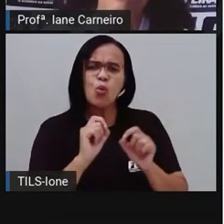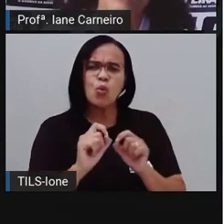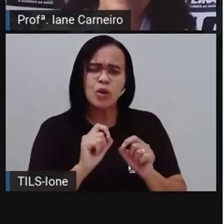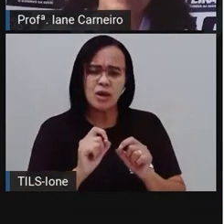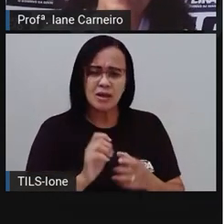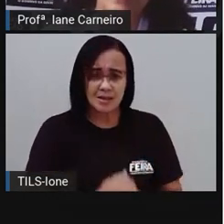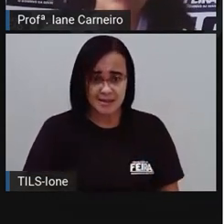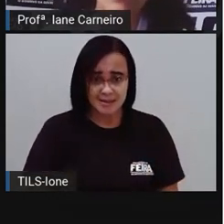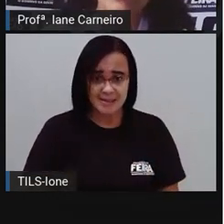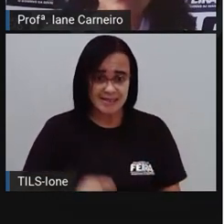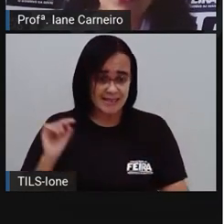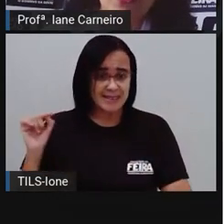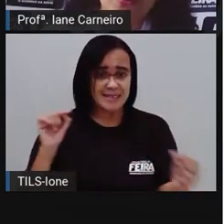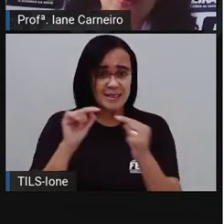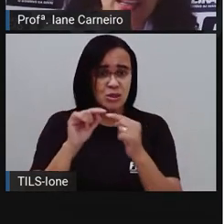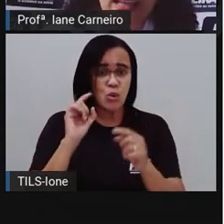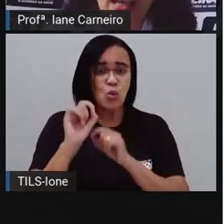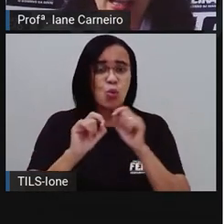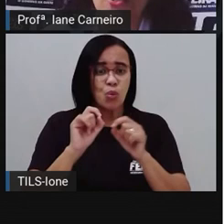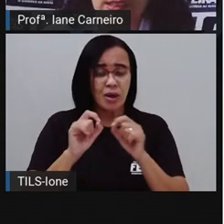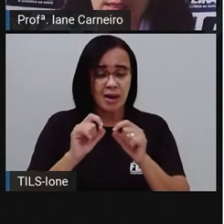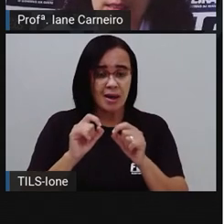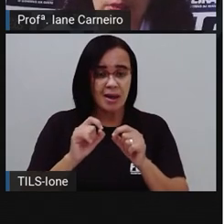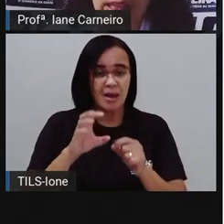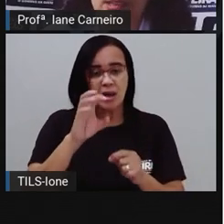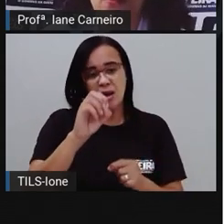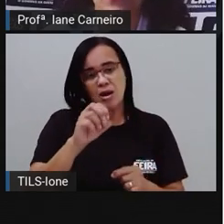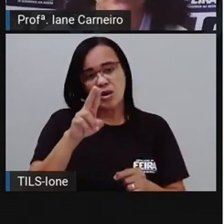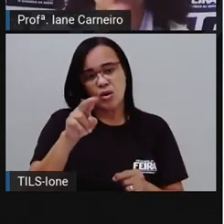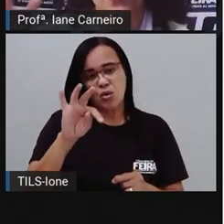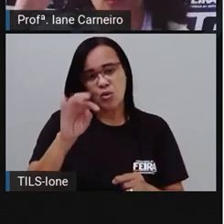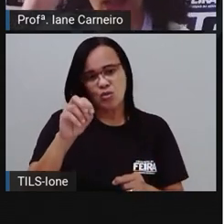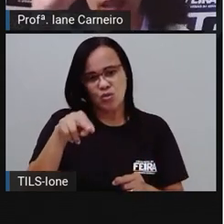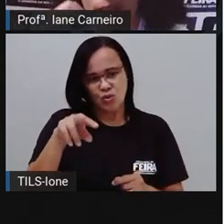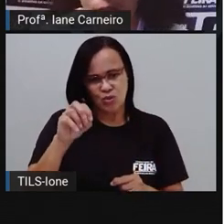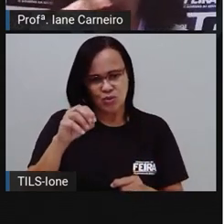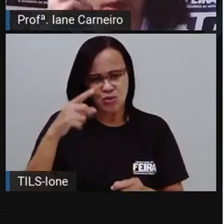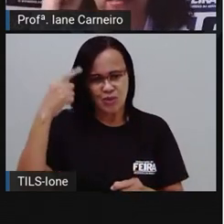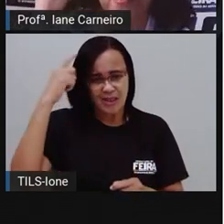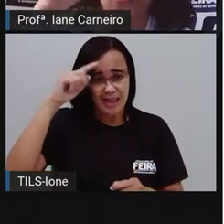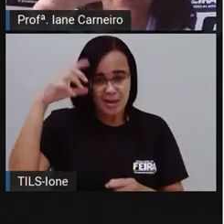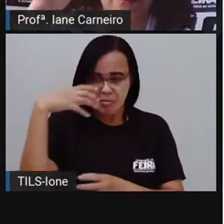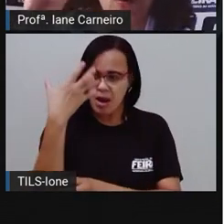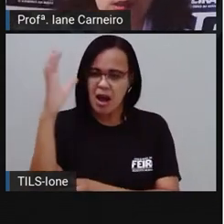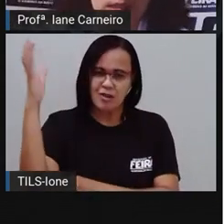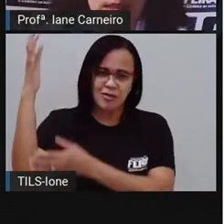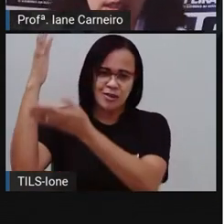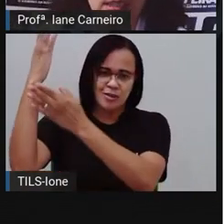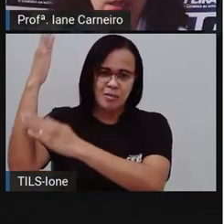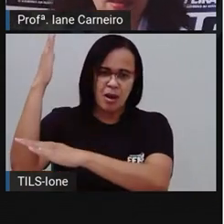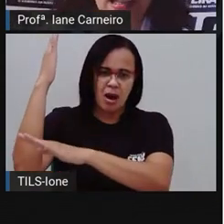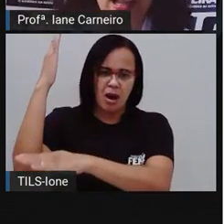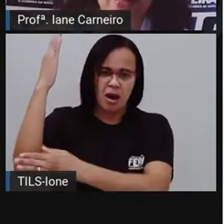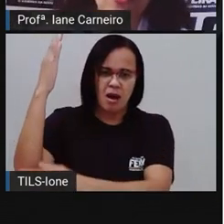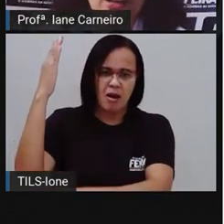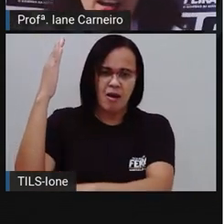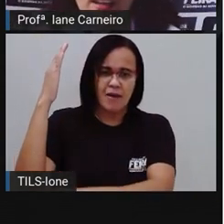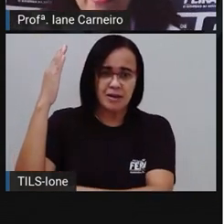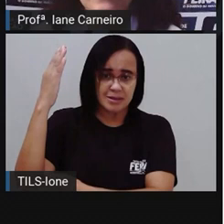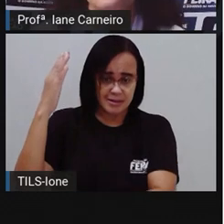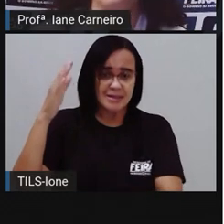Ó, representa o outono, né? Que é aquela estação em que as folhas começam a cair, Ficam mais marronzinhas, né? Mais